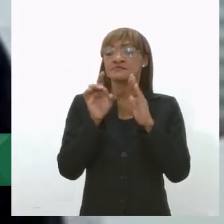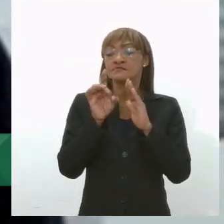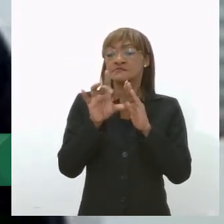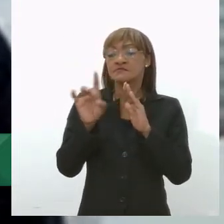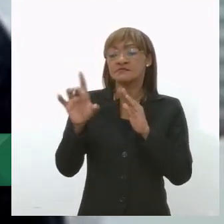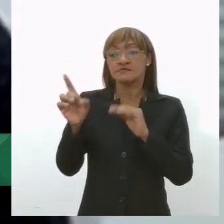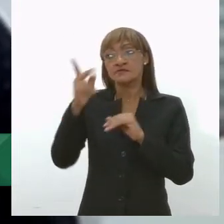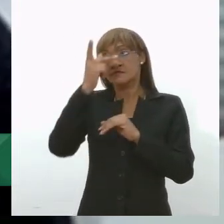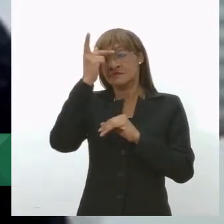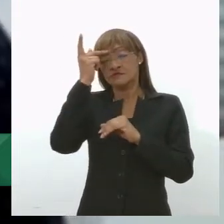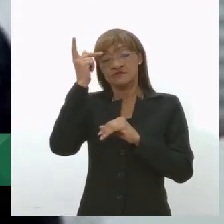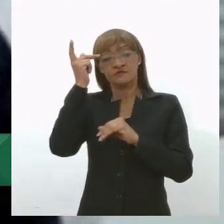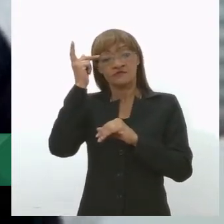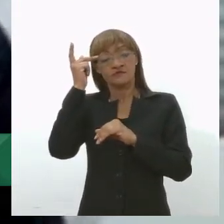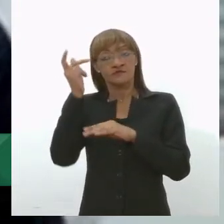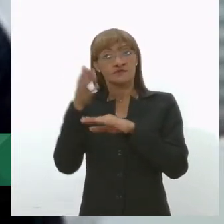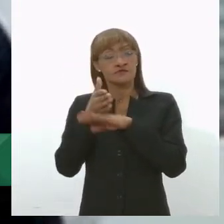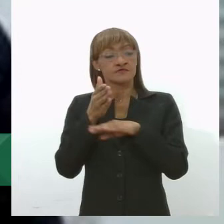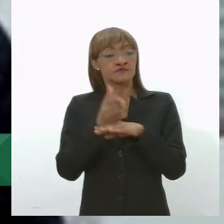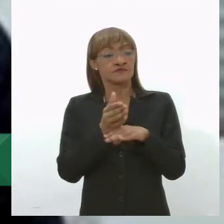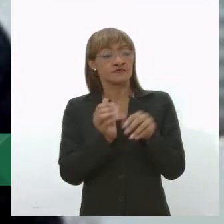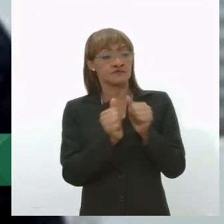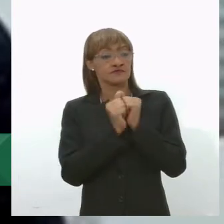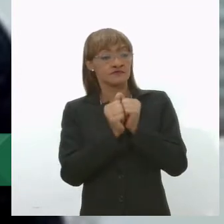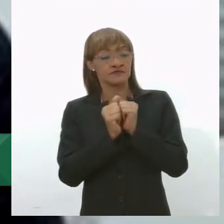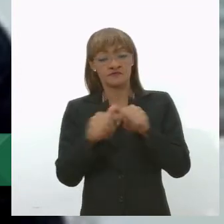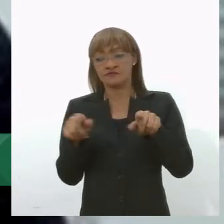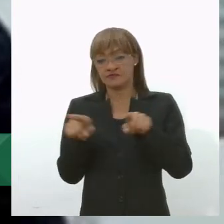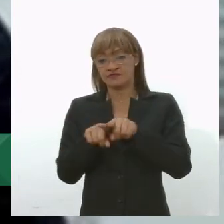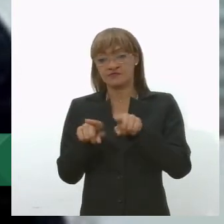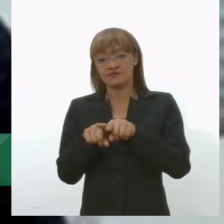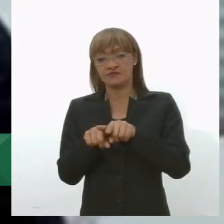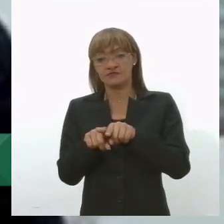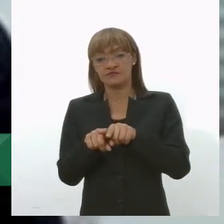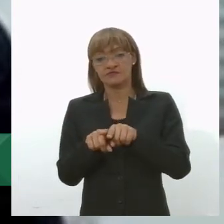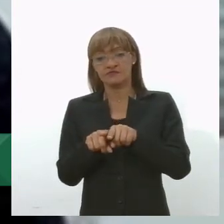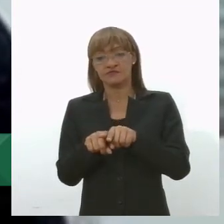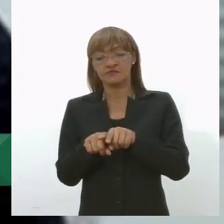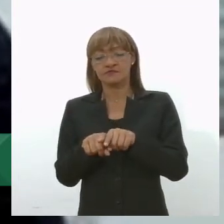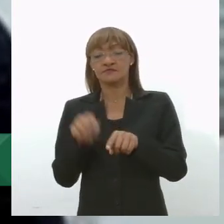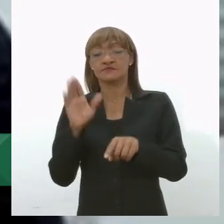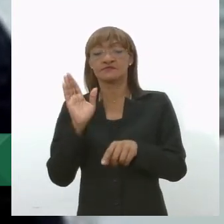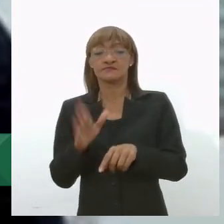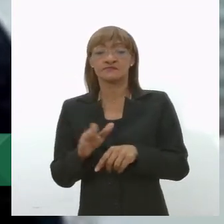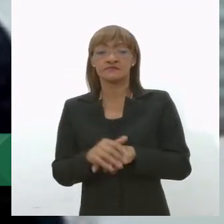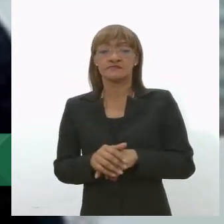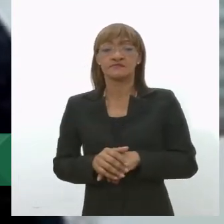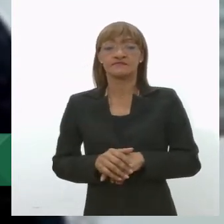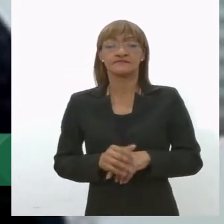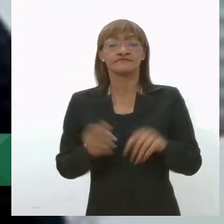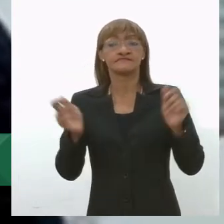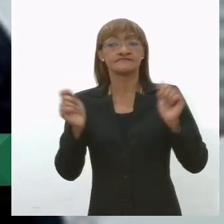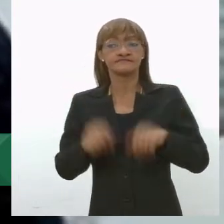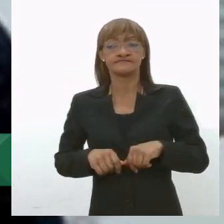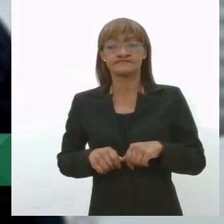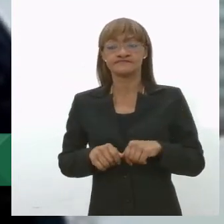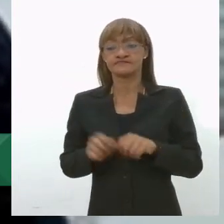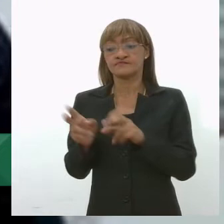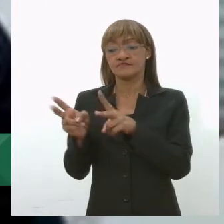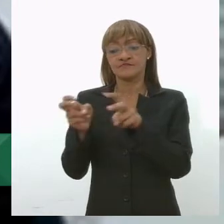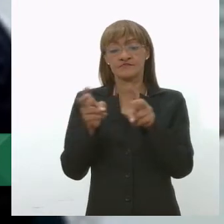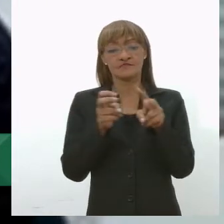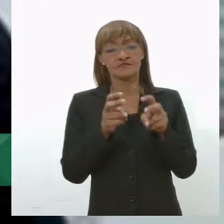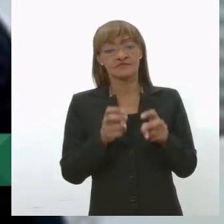equipe ou acompanhando a coleta seletiva, né? Para intensificar isso e